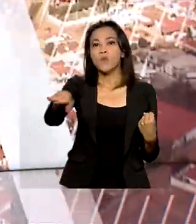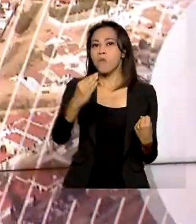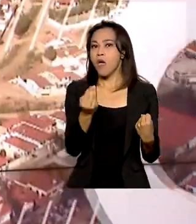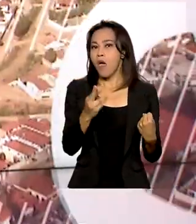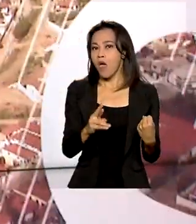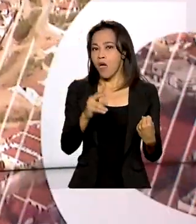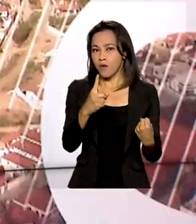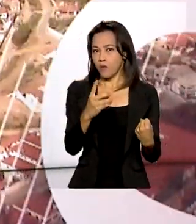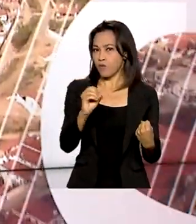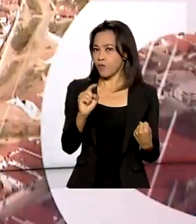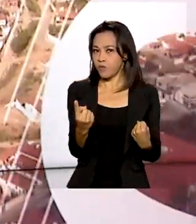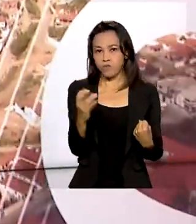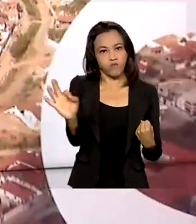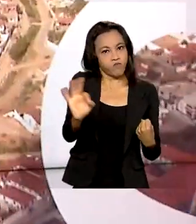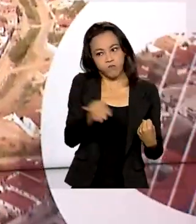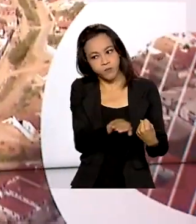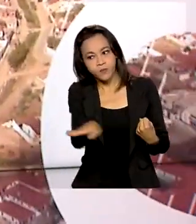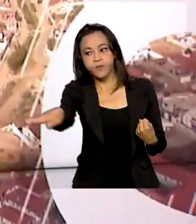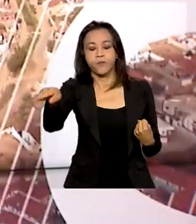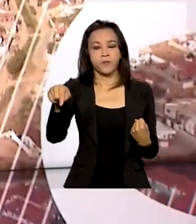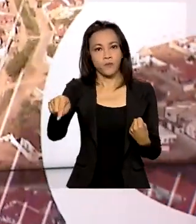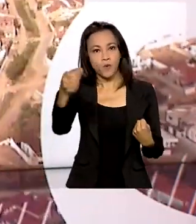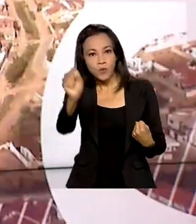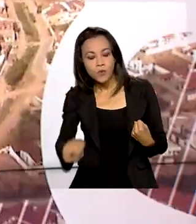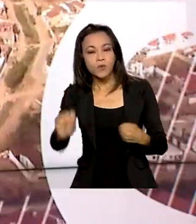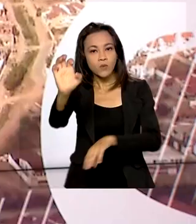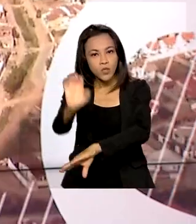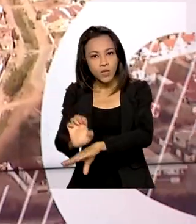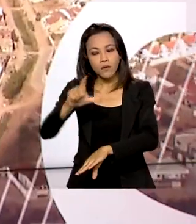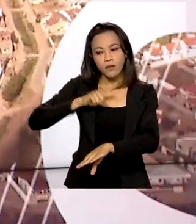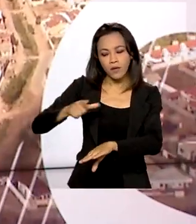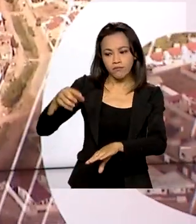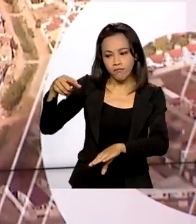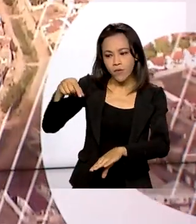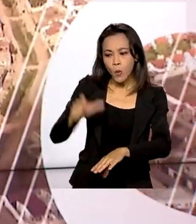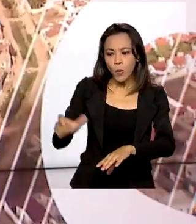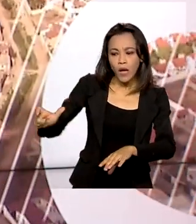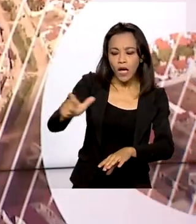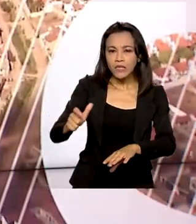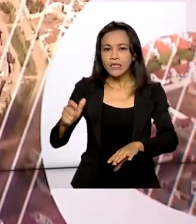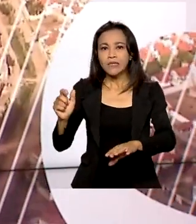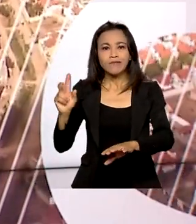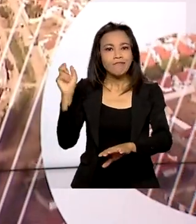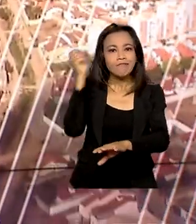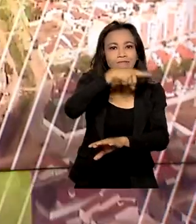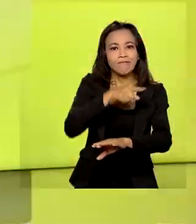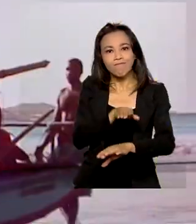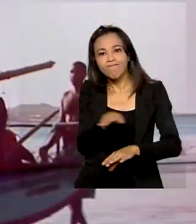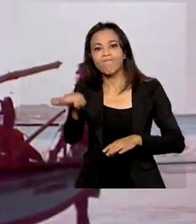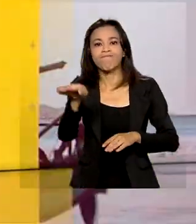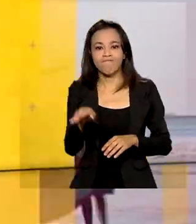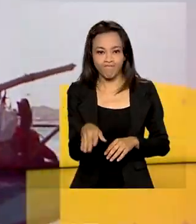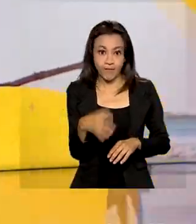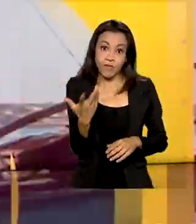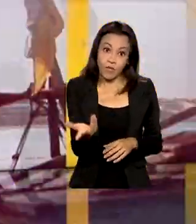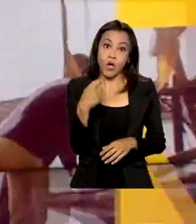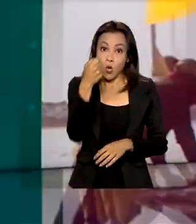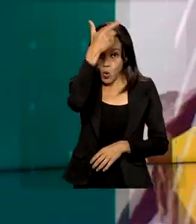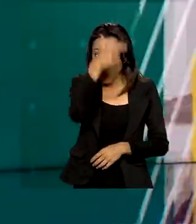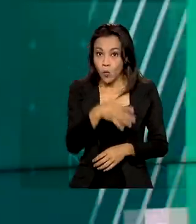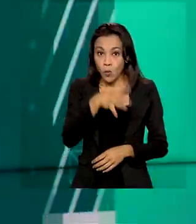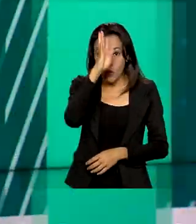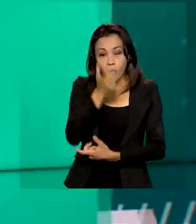região da Costa Verde, no litoral sul do estado, onde há diversos pontos obstruídos. Segundo os bombeiros, pelo menos